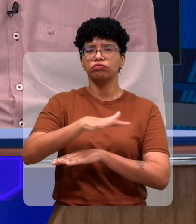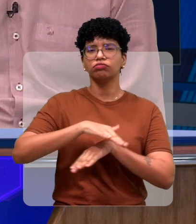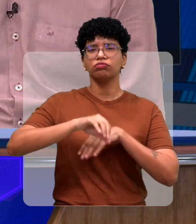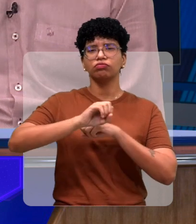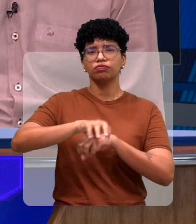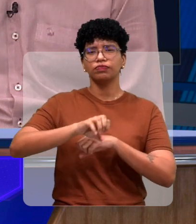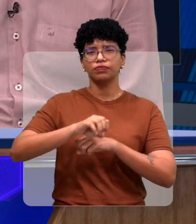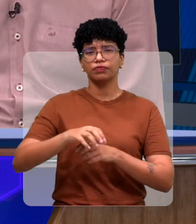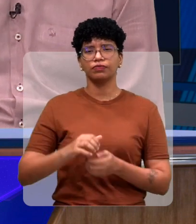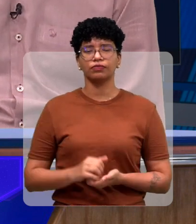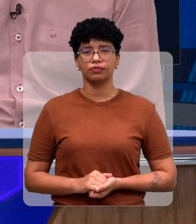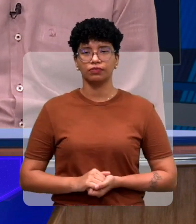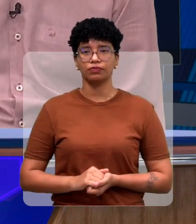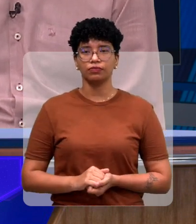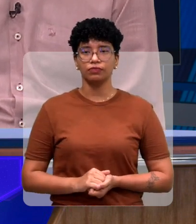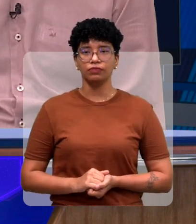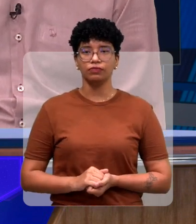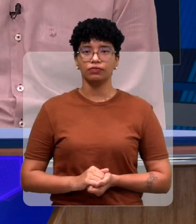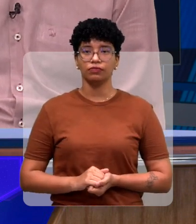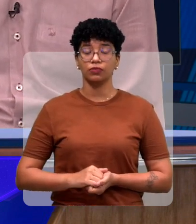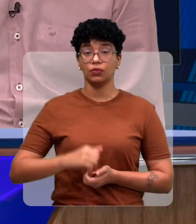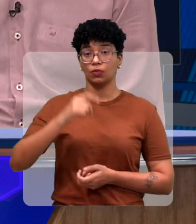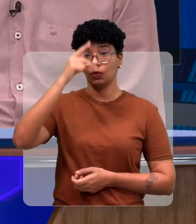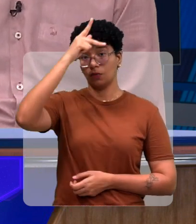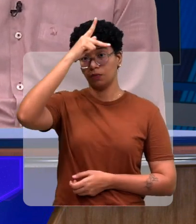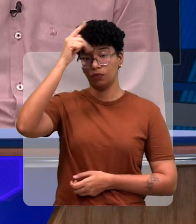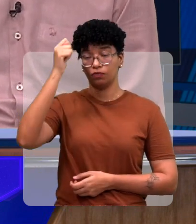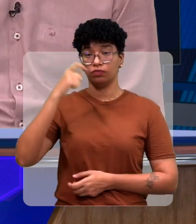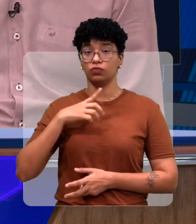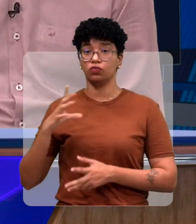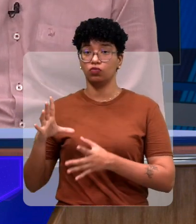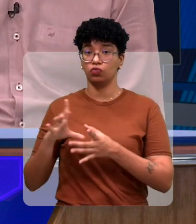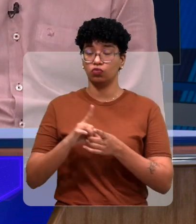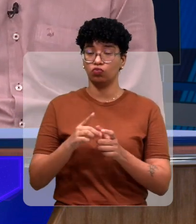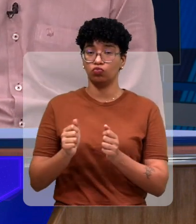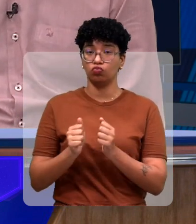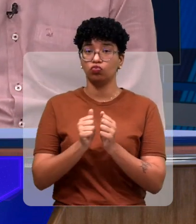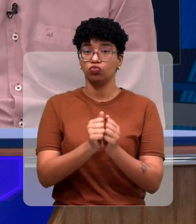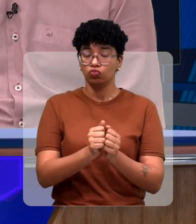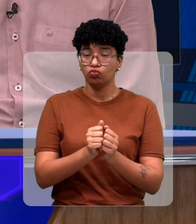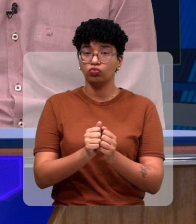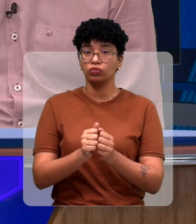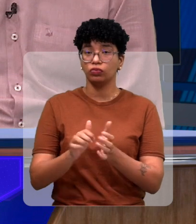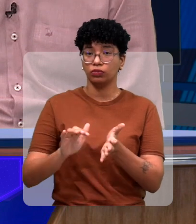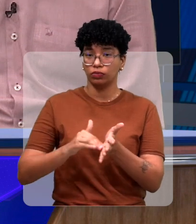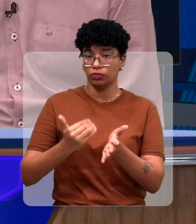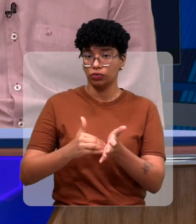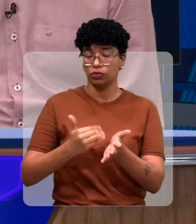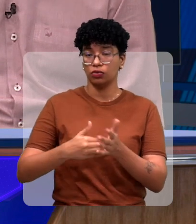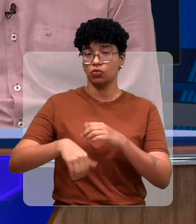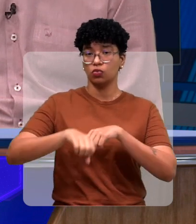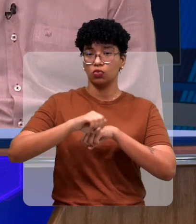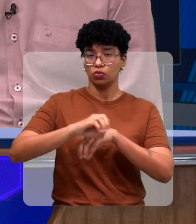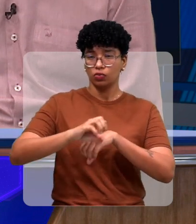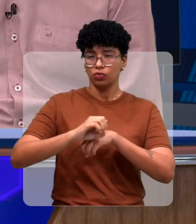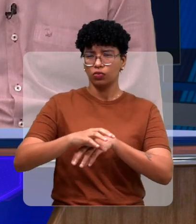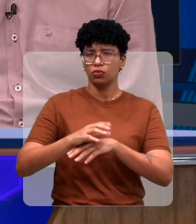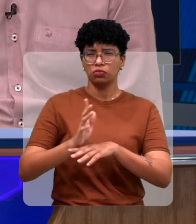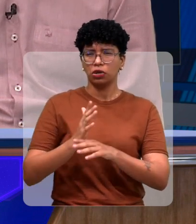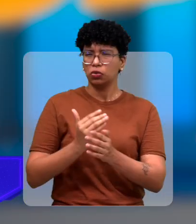principalmente desse lado da educação? A Prefeitura temos uma parceria com a Secretaria de Educação desde quando